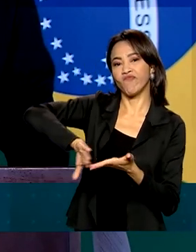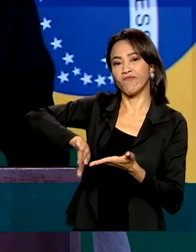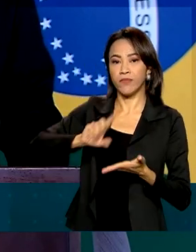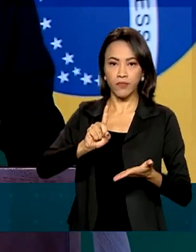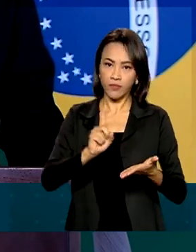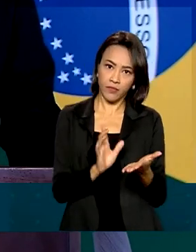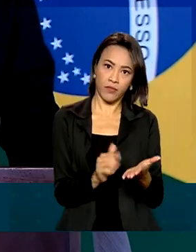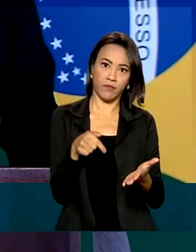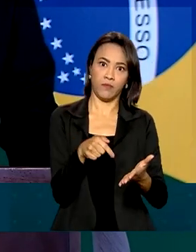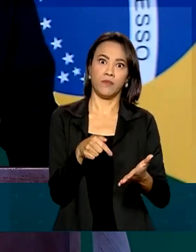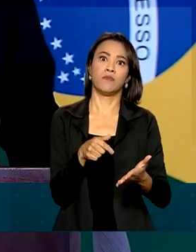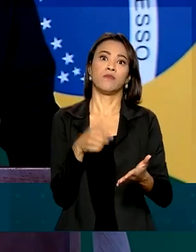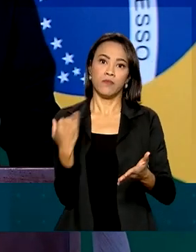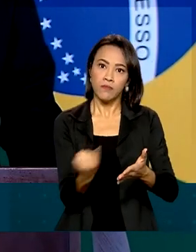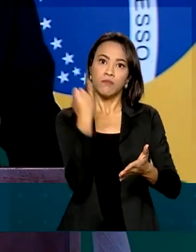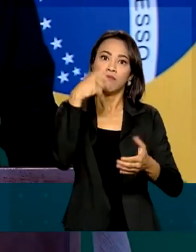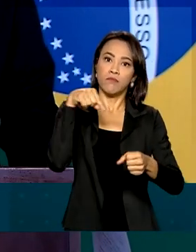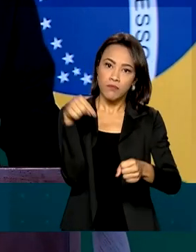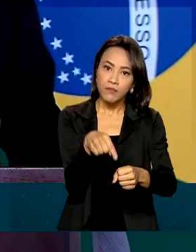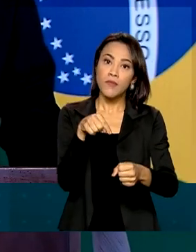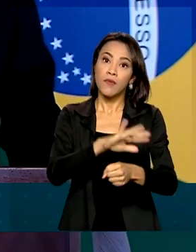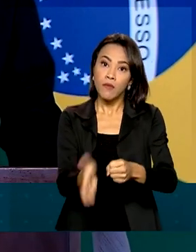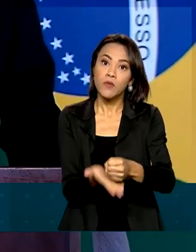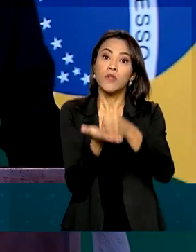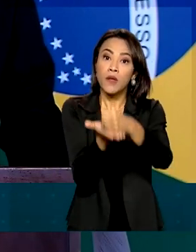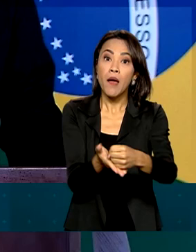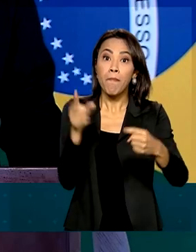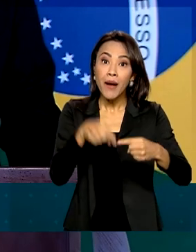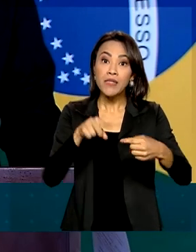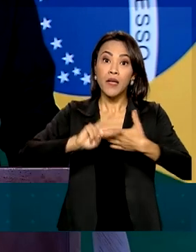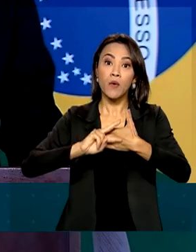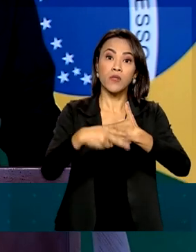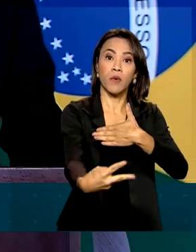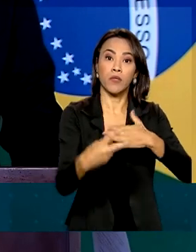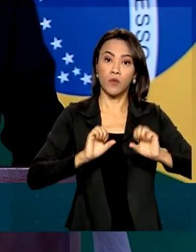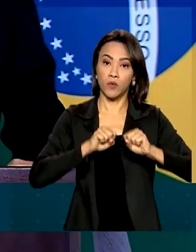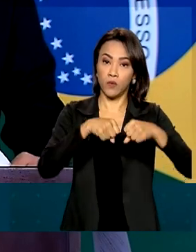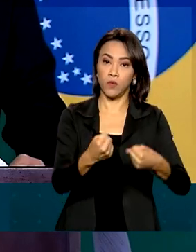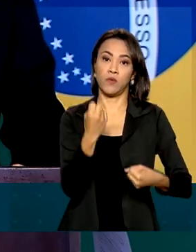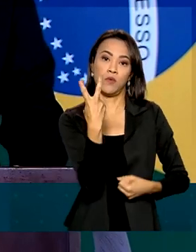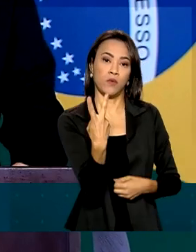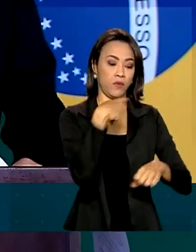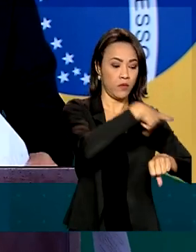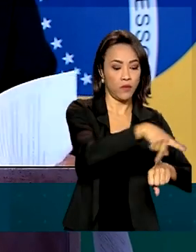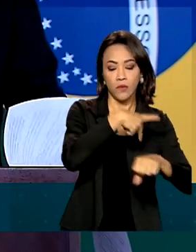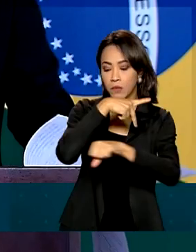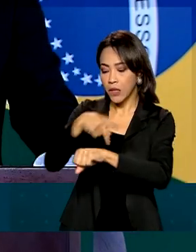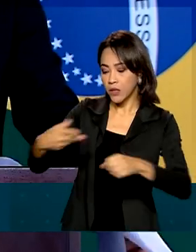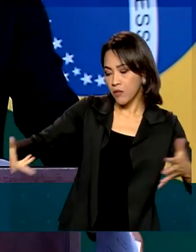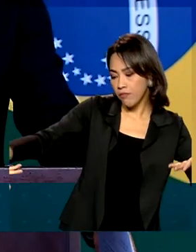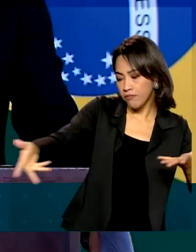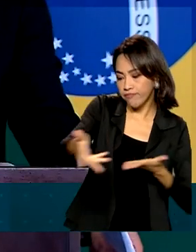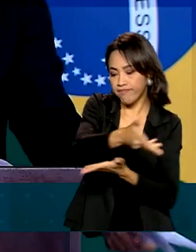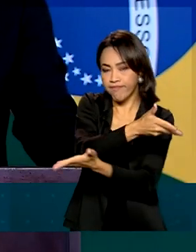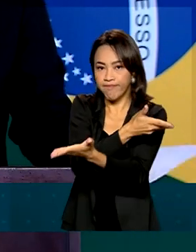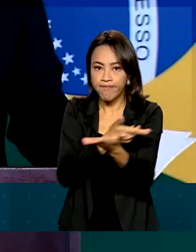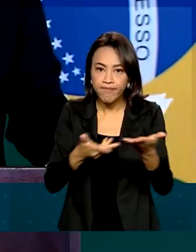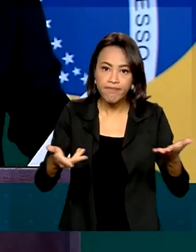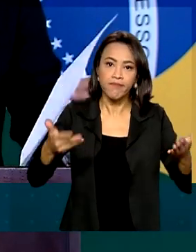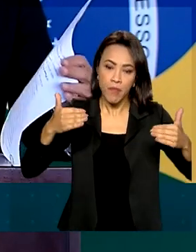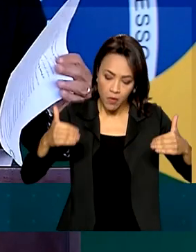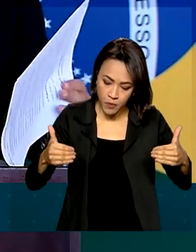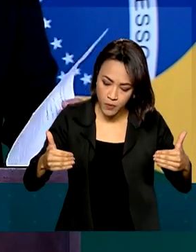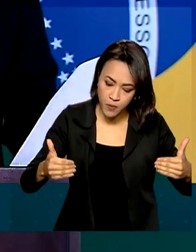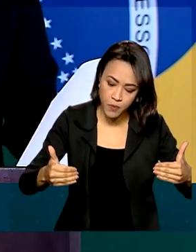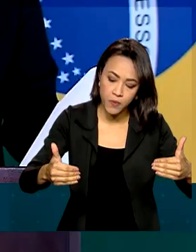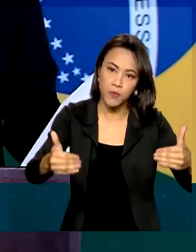alta renda, mas como reflexo do esforço de nossos países para a transição rumo a uma